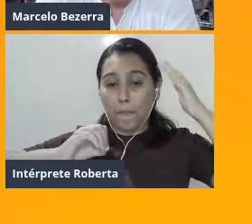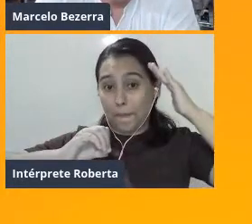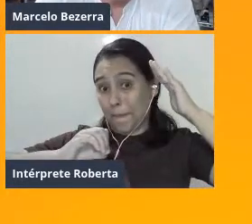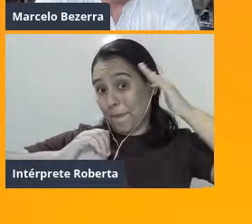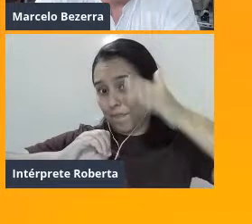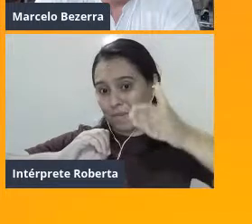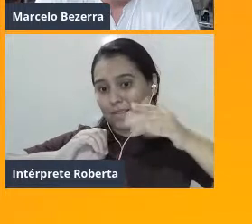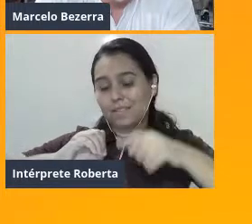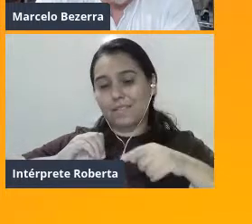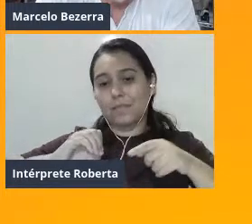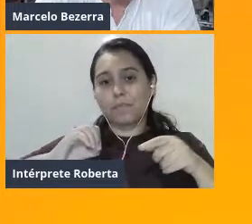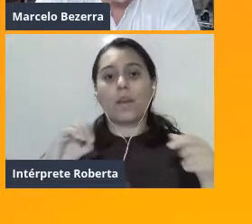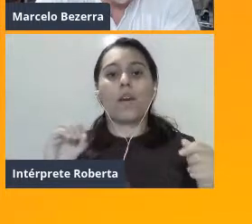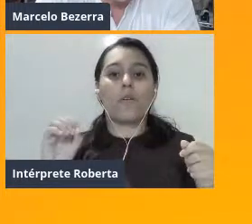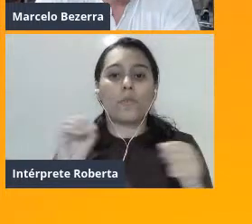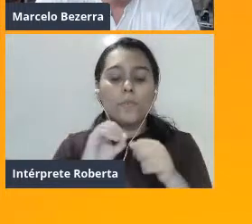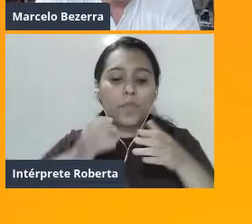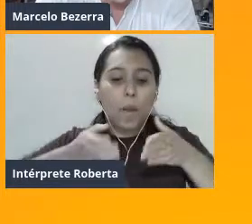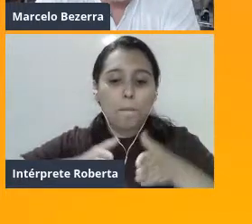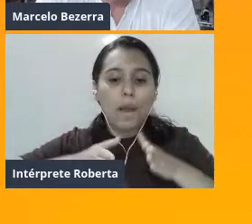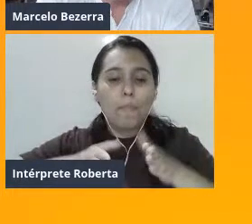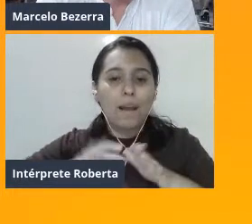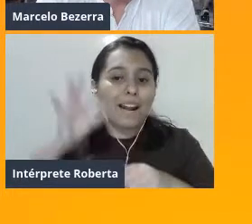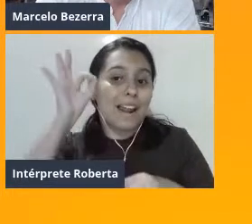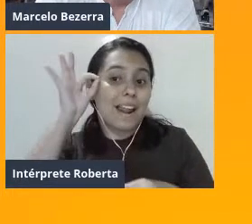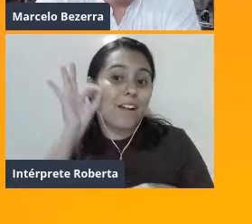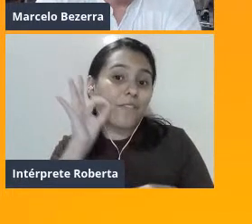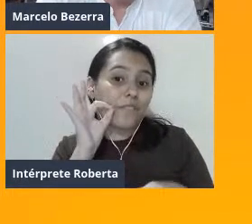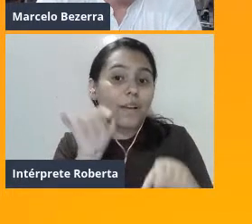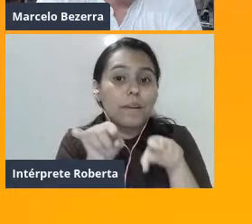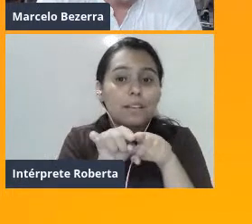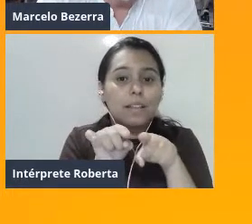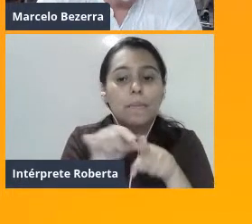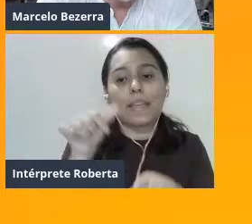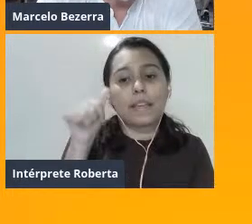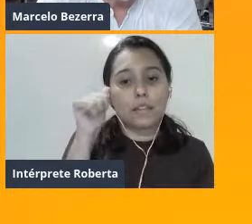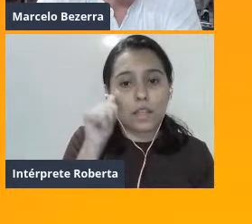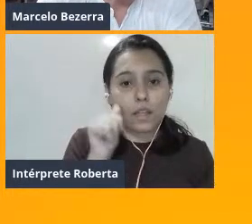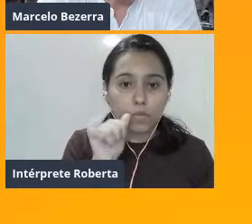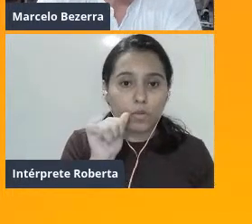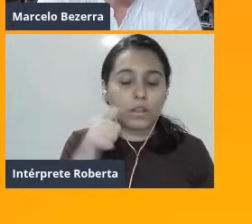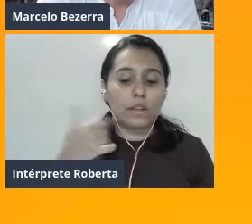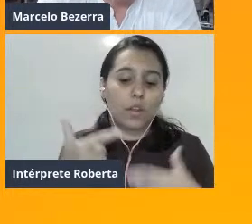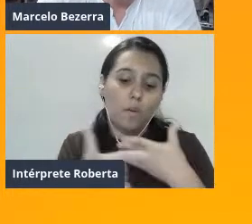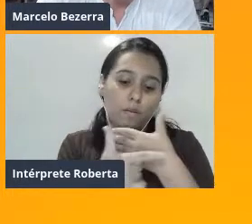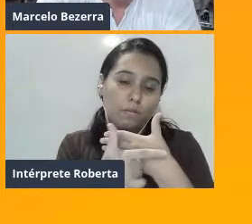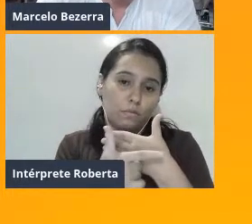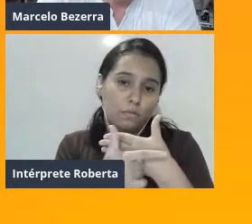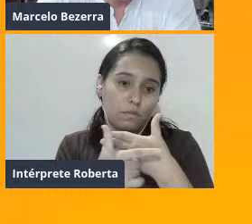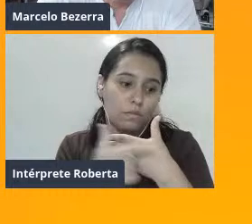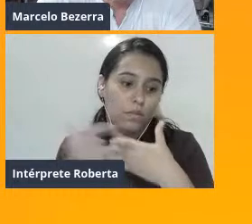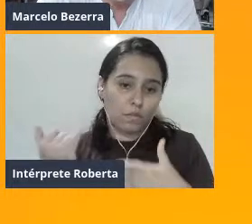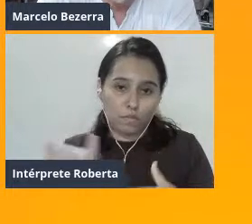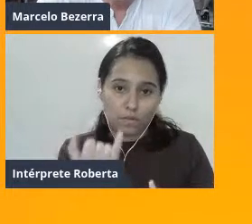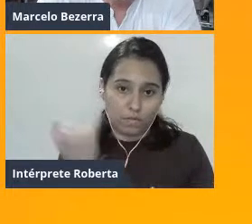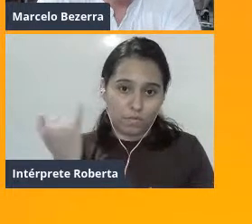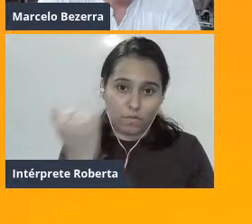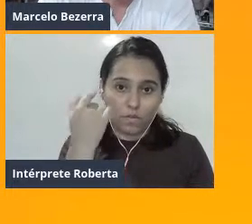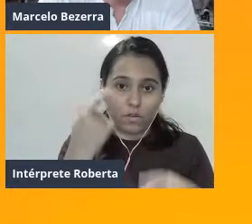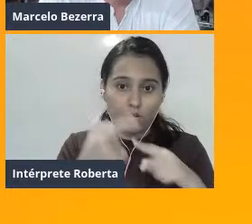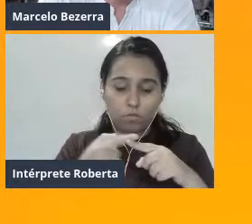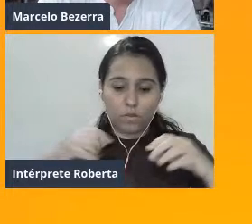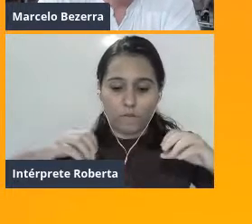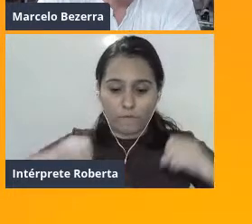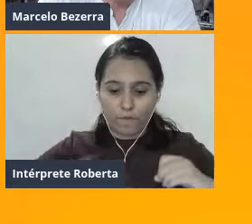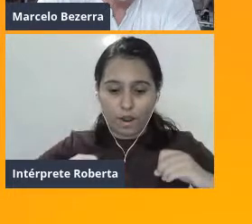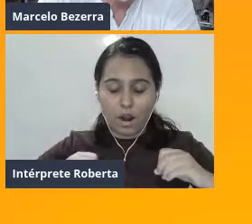reprodução nas fêmeas e na mulher, né? Ele tem um papel muito importante porque ele produz hormônios, ele